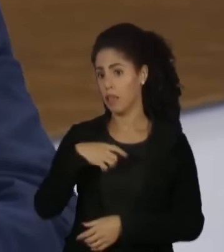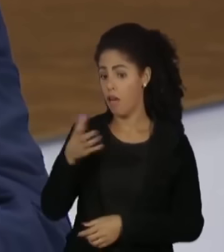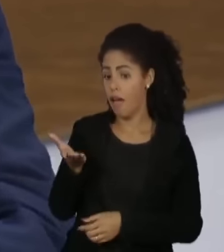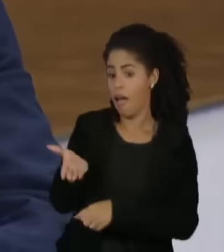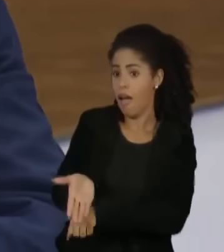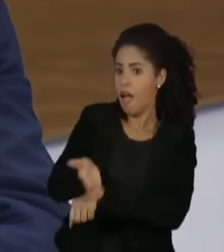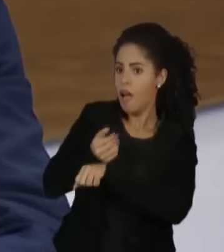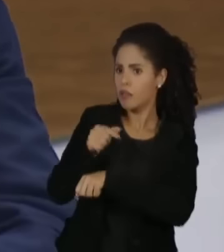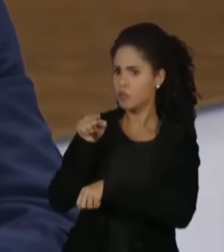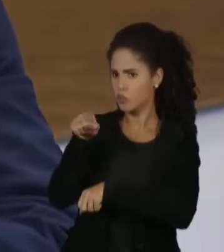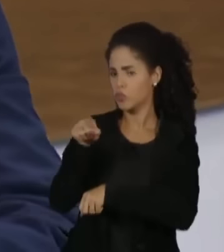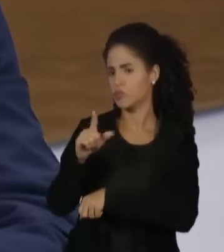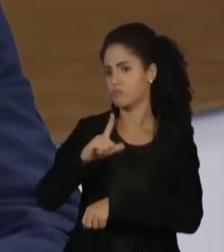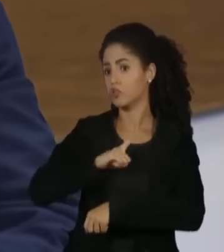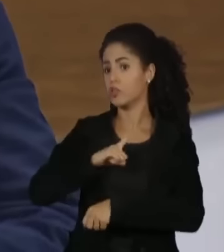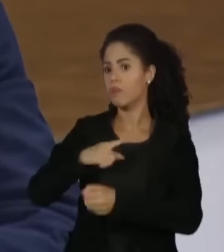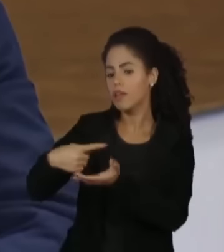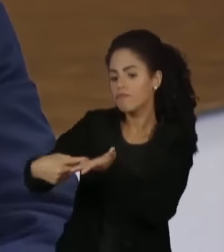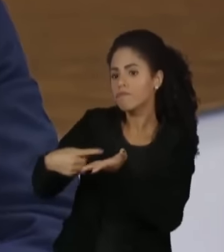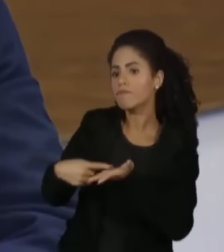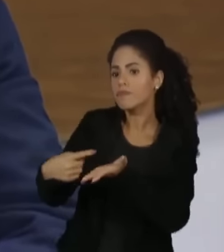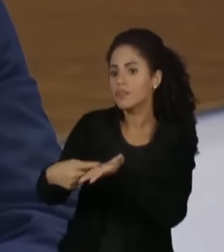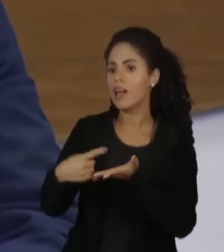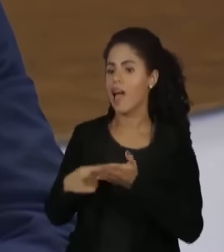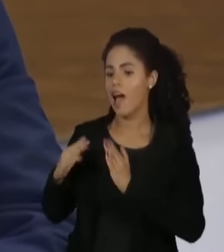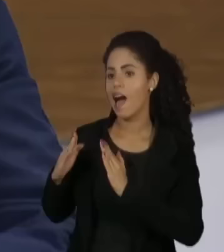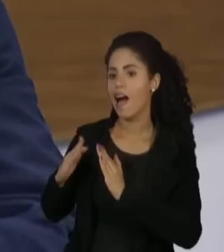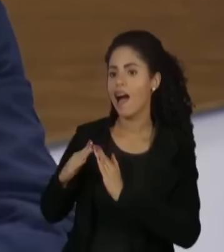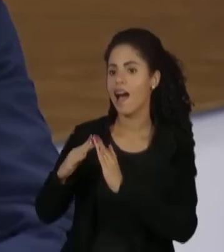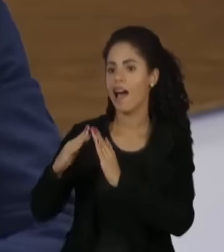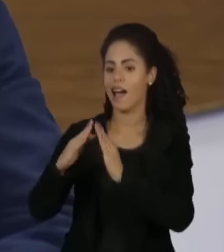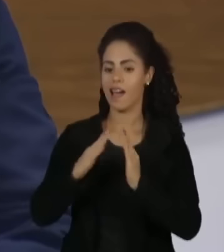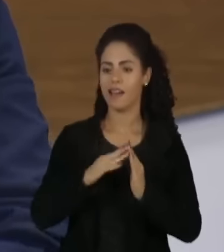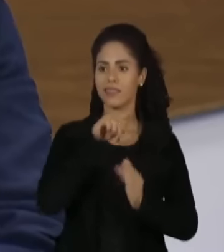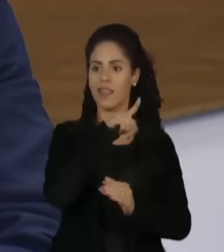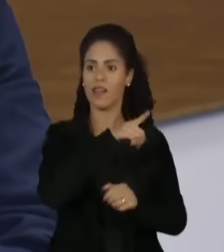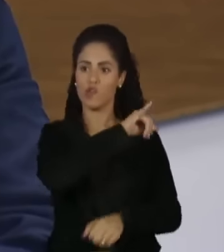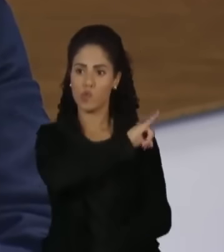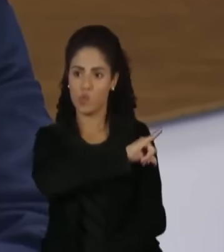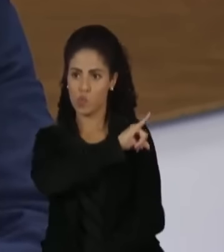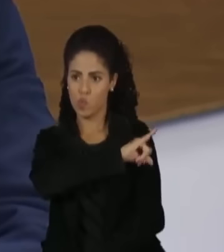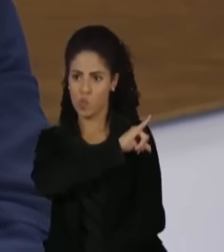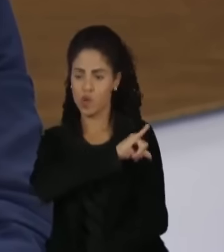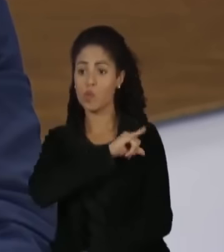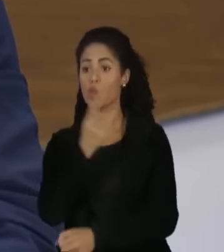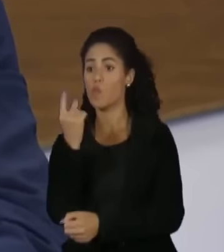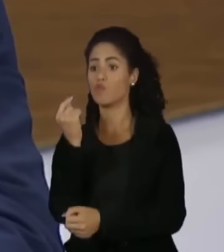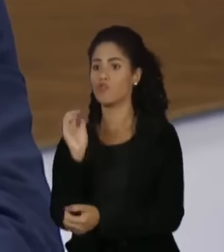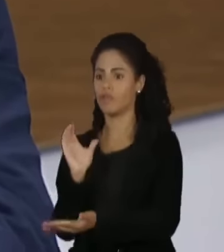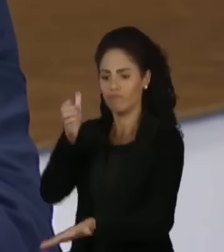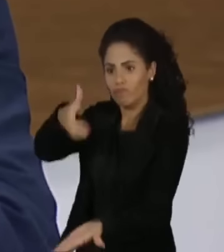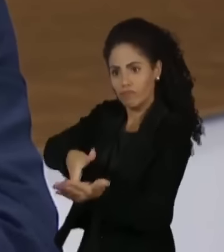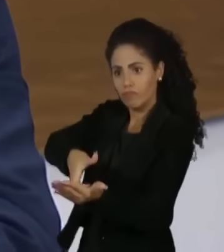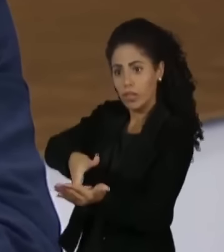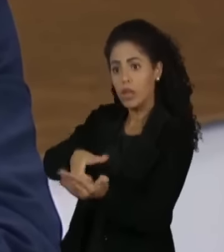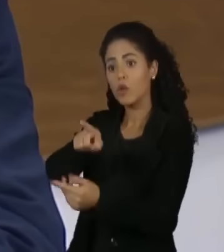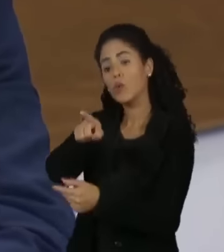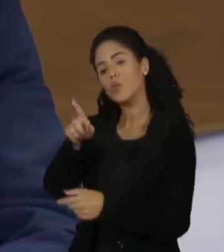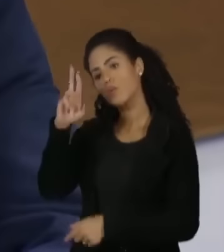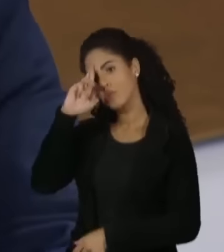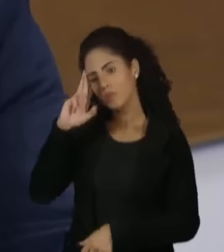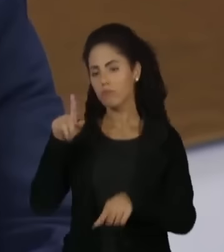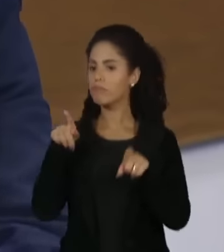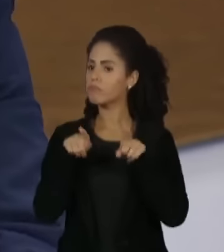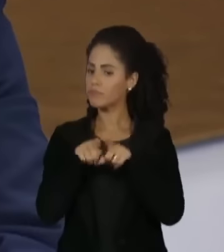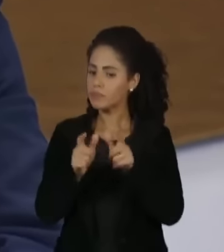antes disso o senhor tinha comprado e negociado diversos imóveis no Rio de Janeiro, alguns em dinheiro vivo, inclusive, e o senhor atribui